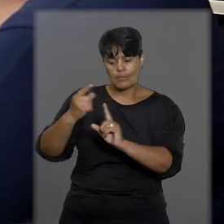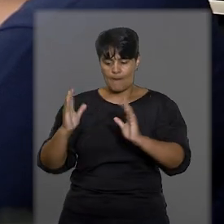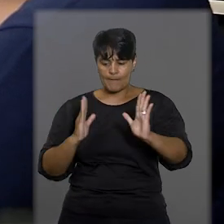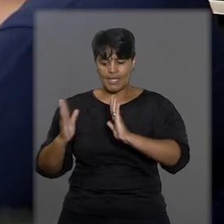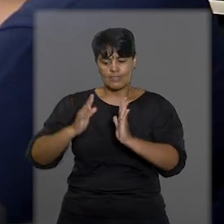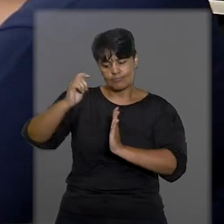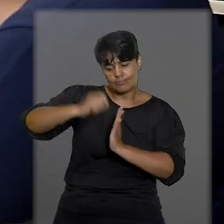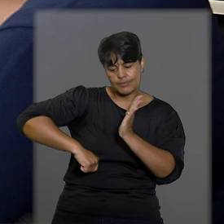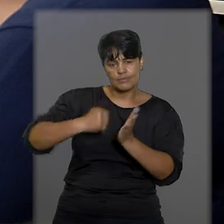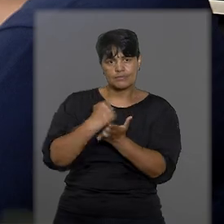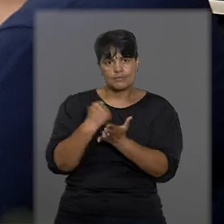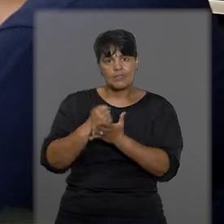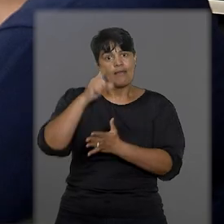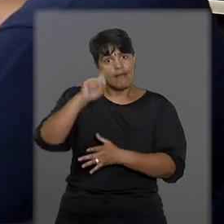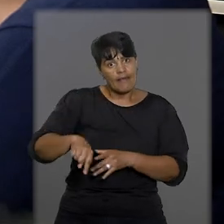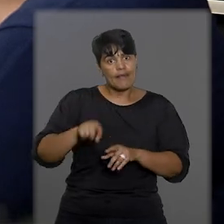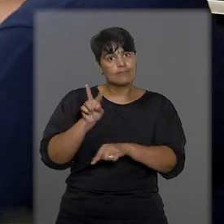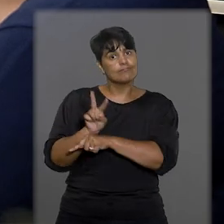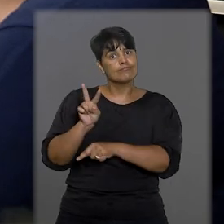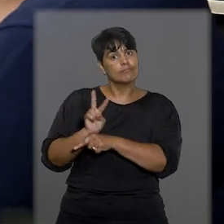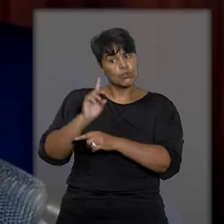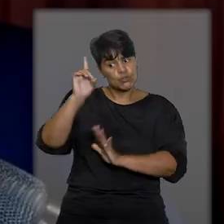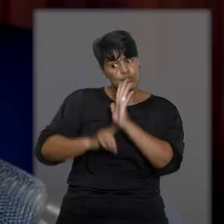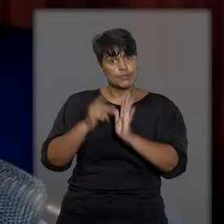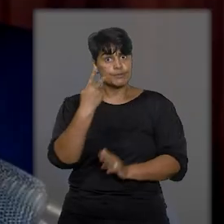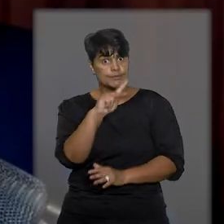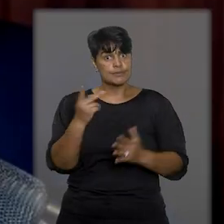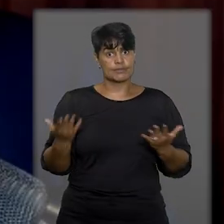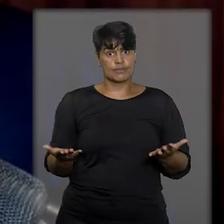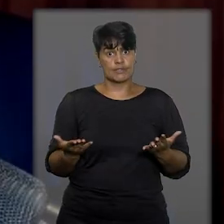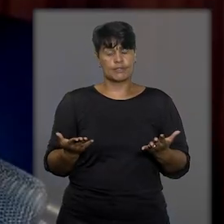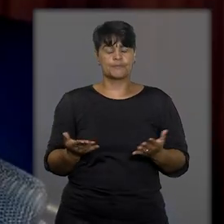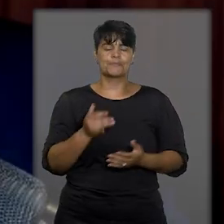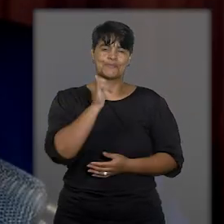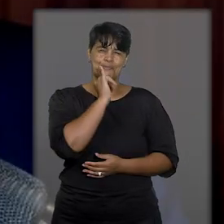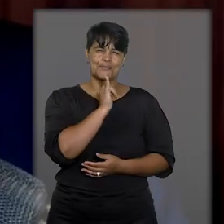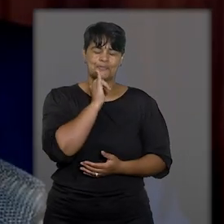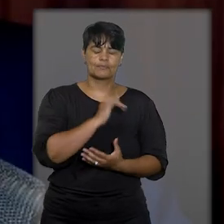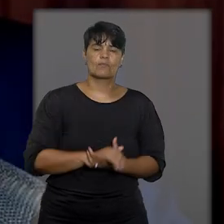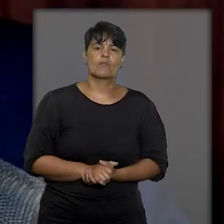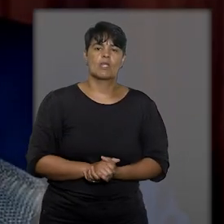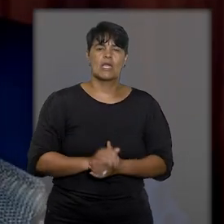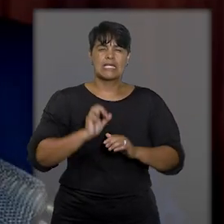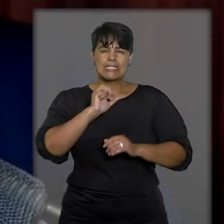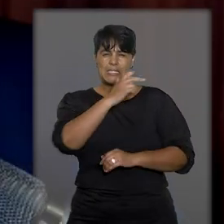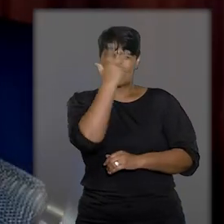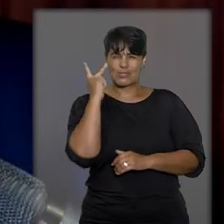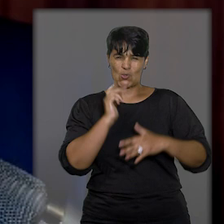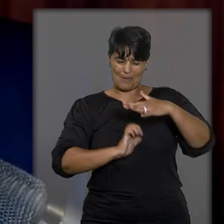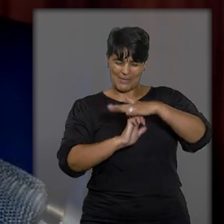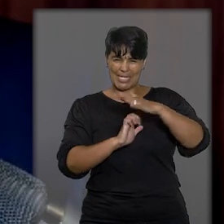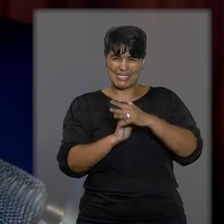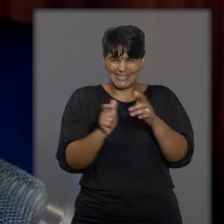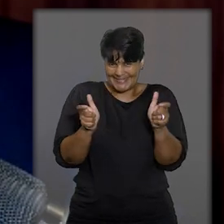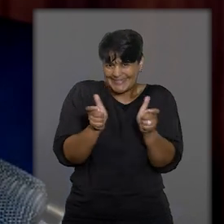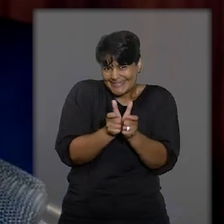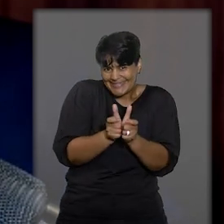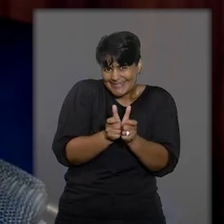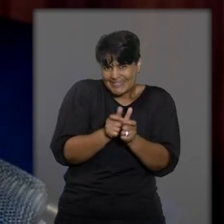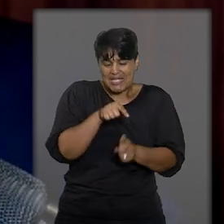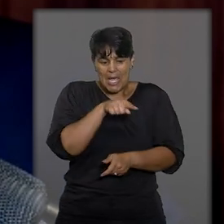serve para preservar os direitos do locatário. Ele surge para prestigiar o direito daquele pequeno comerciante